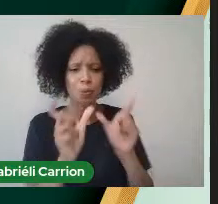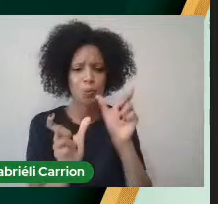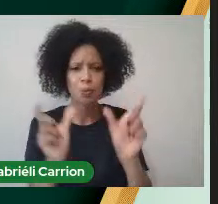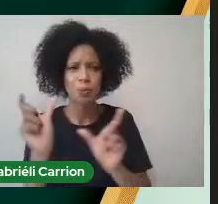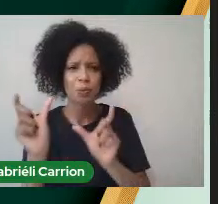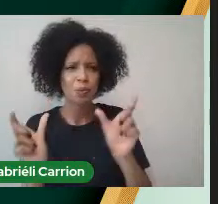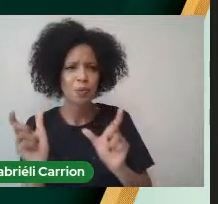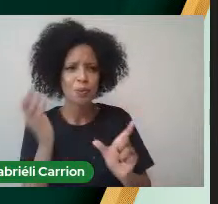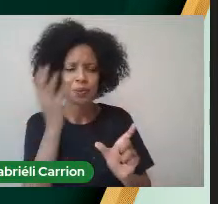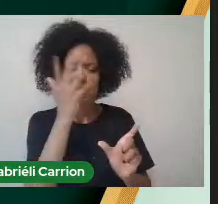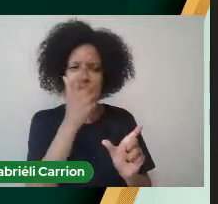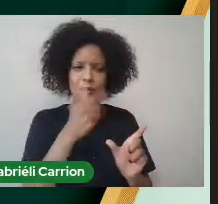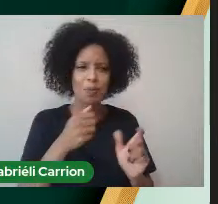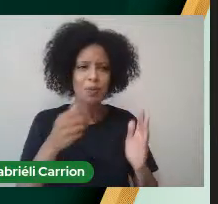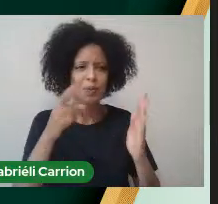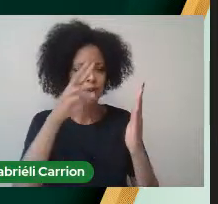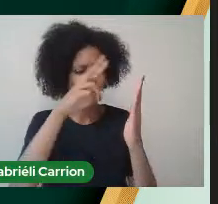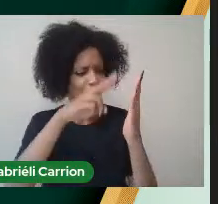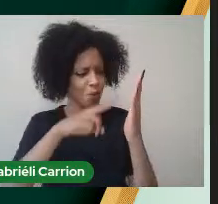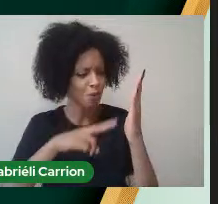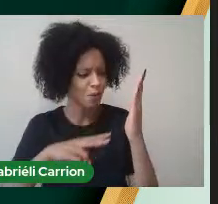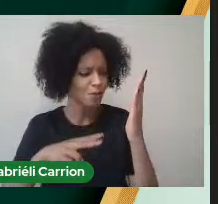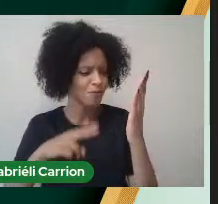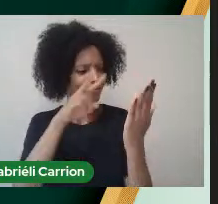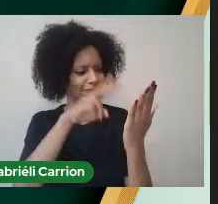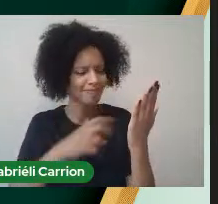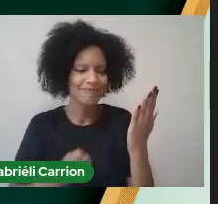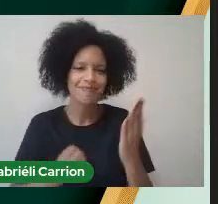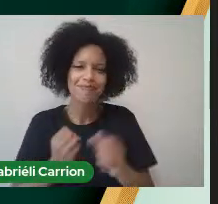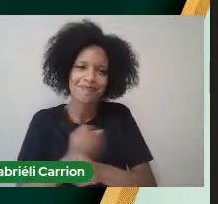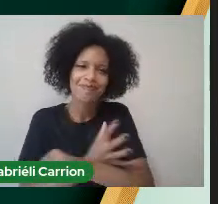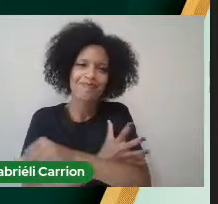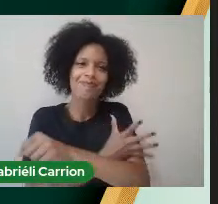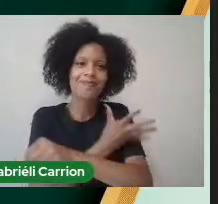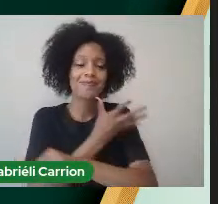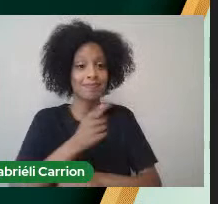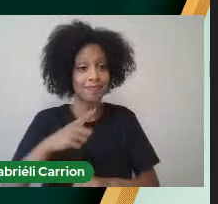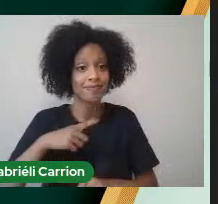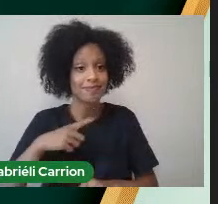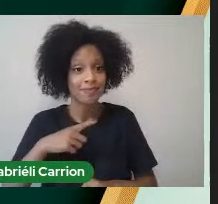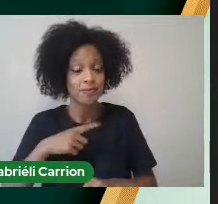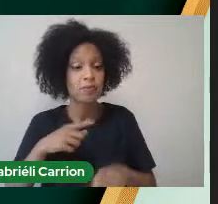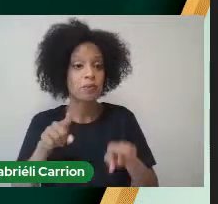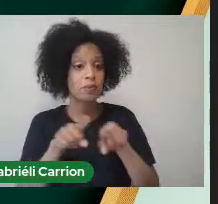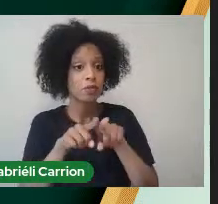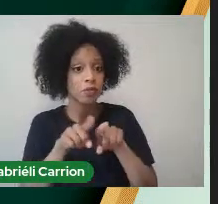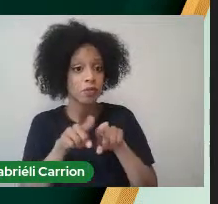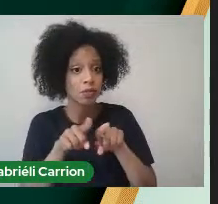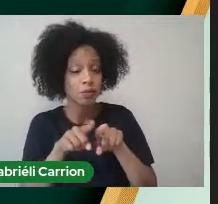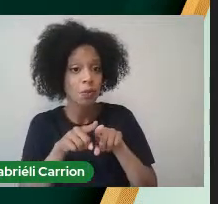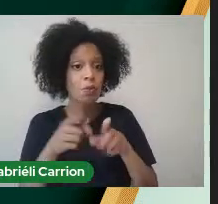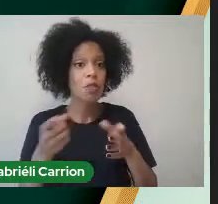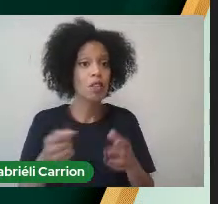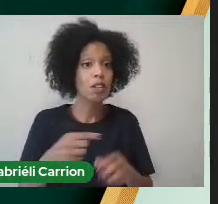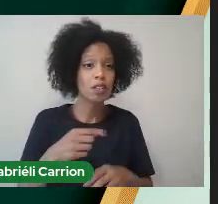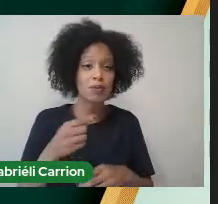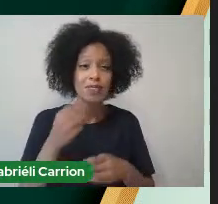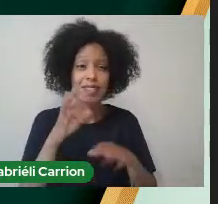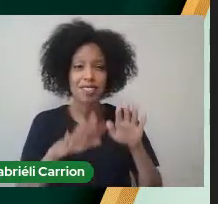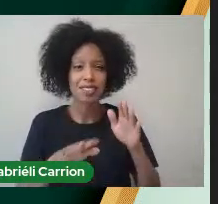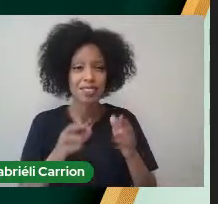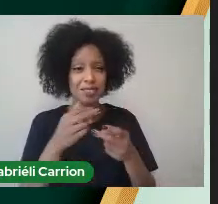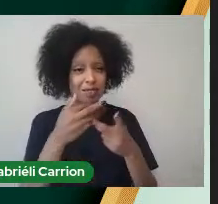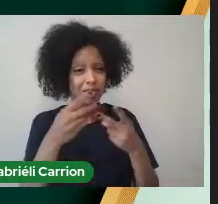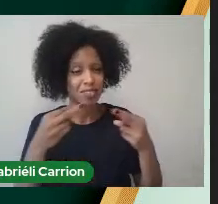descrever Qualquer sentimento Emoção Ou situação Um fato curioso É que para esse momento As palavras